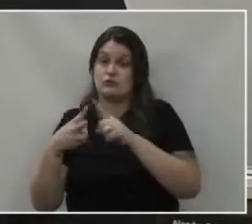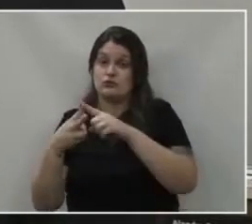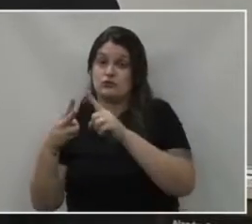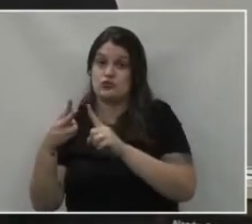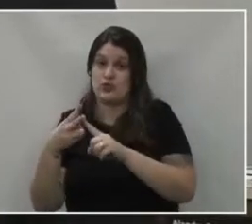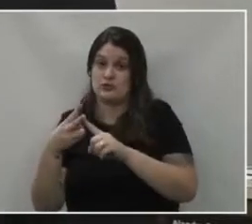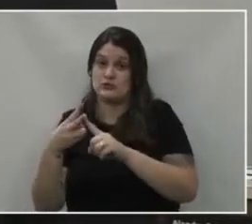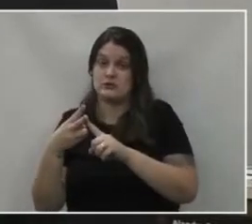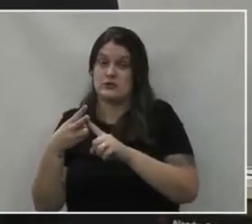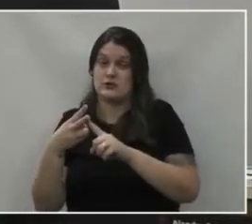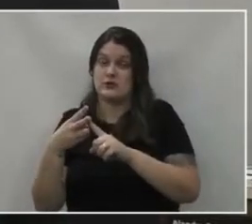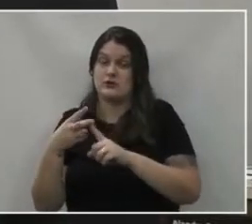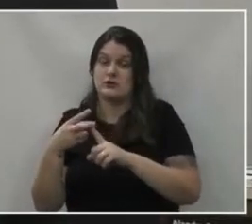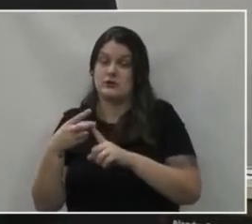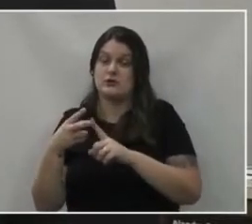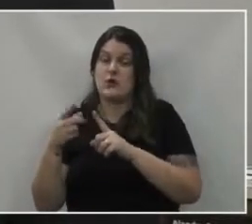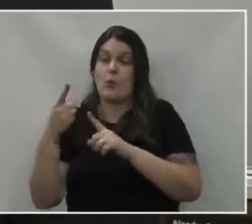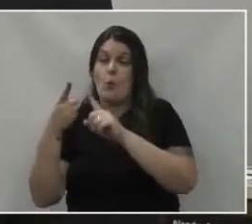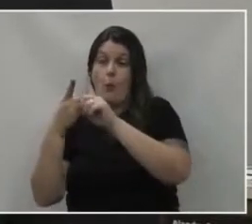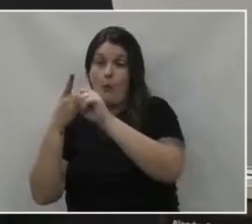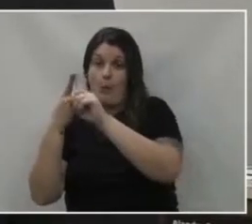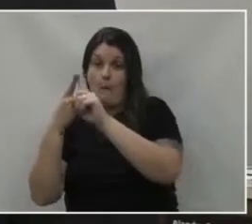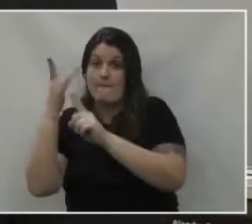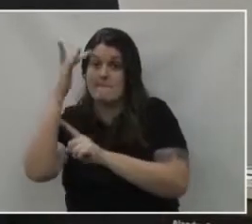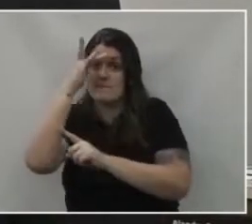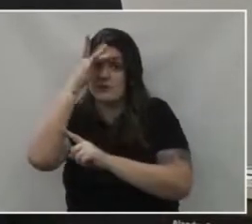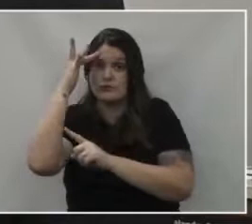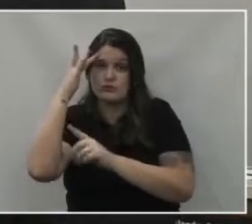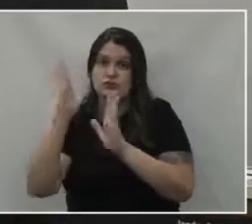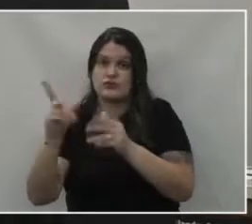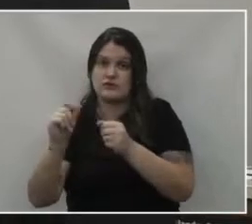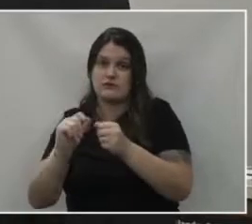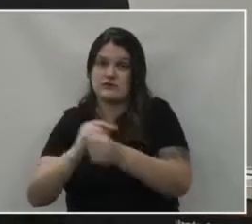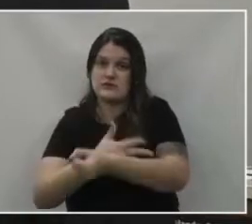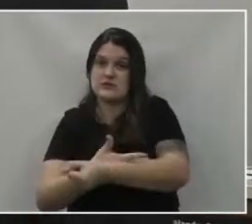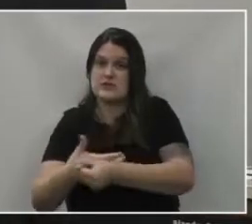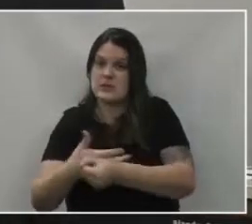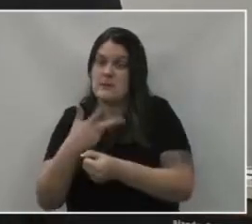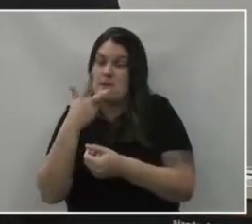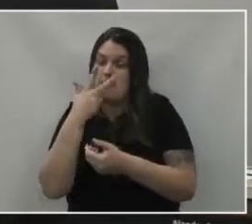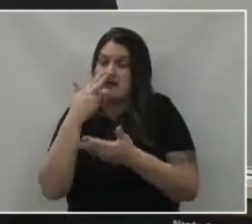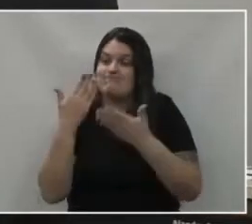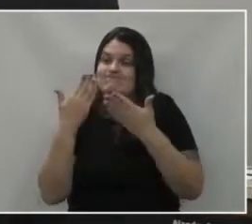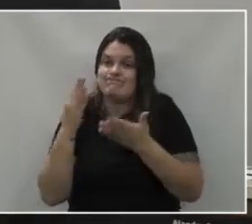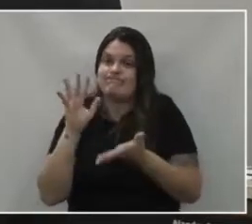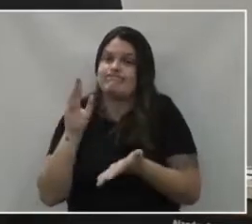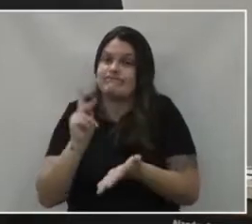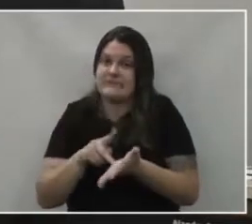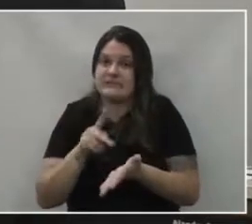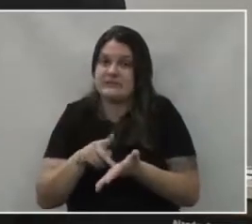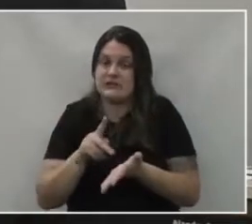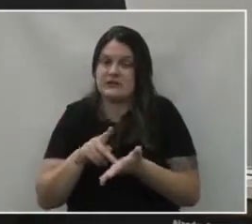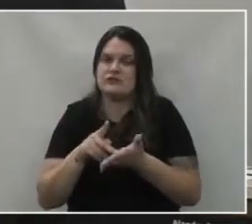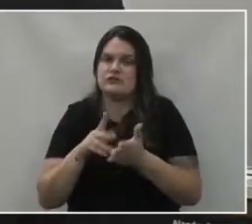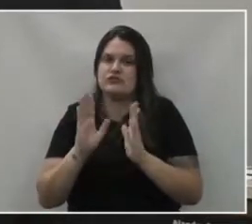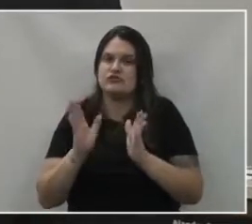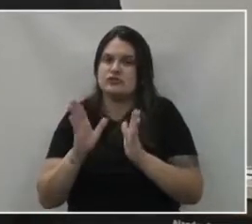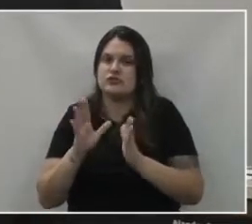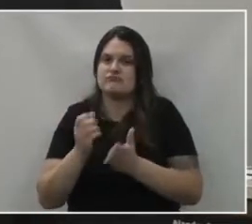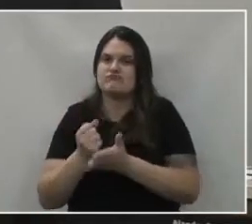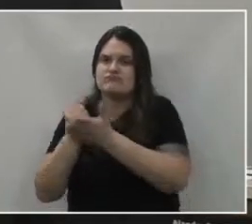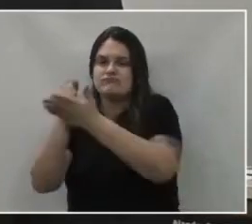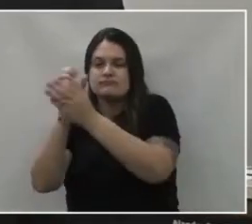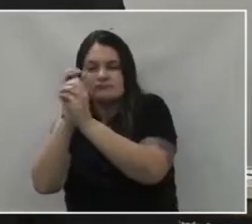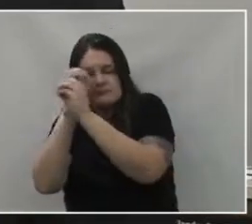suspeita grande esses exames foram colhidos, exames sorológicos, enviados ao